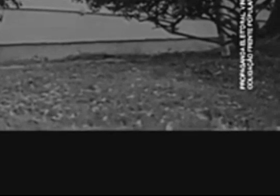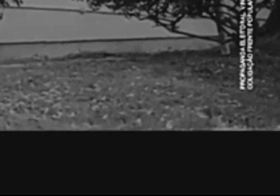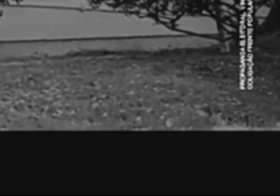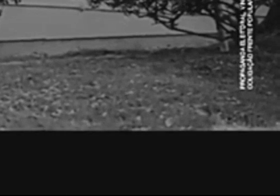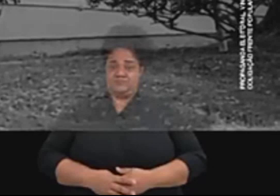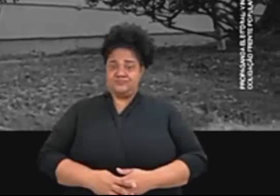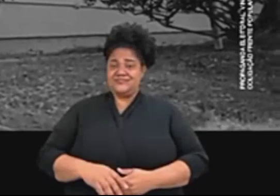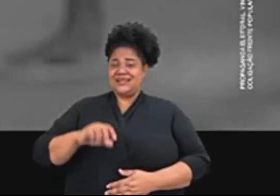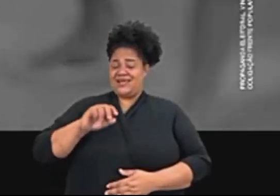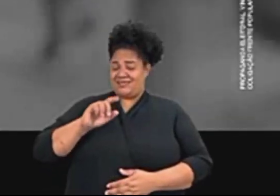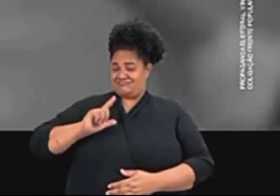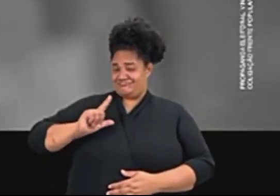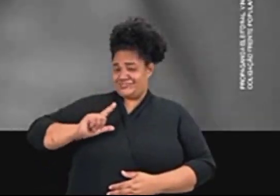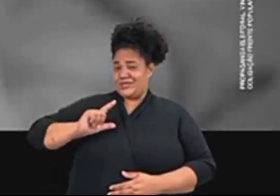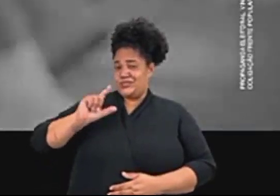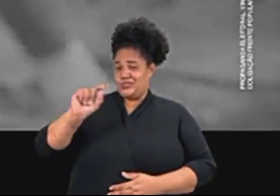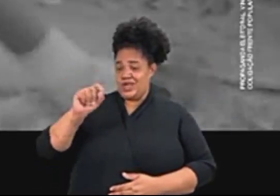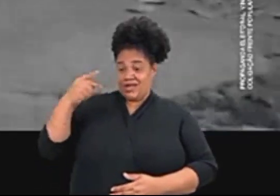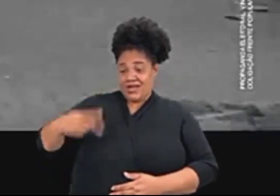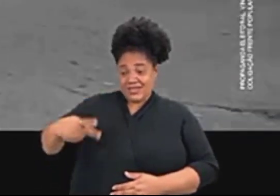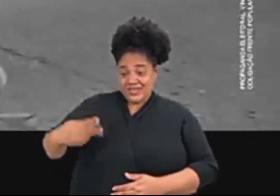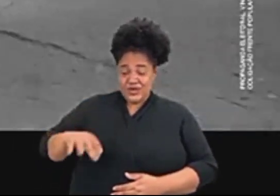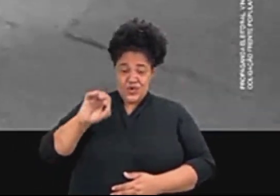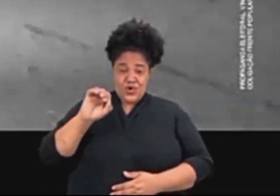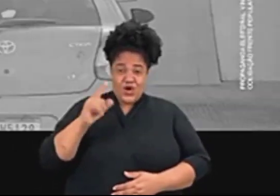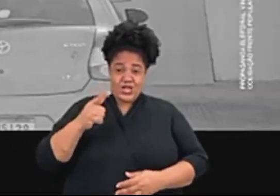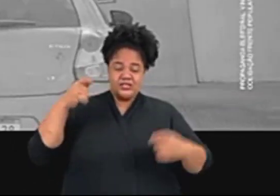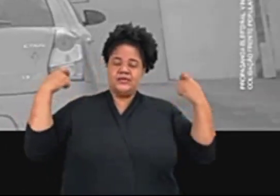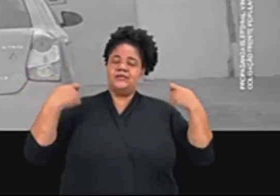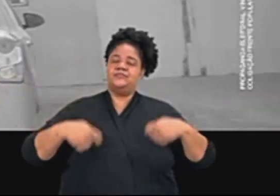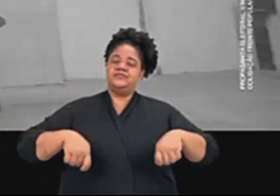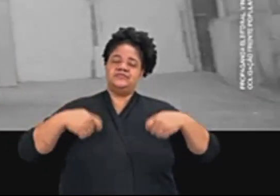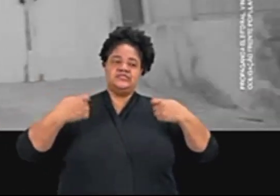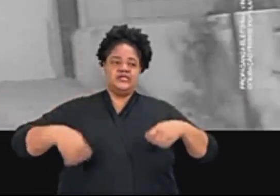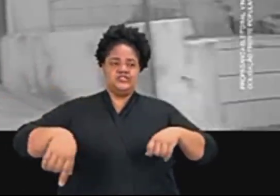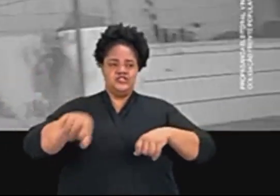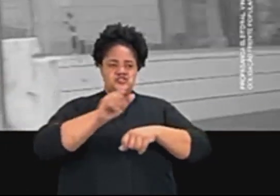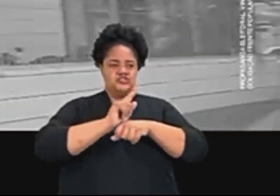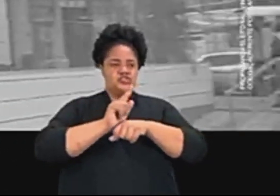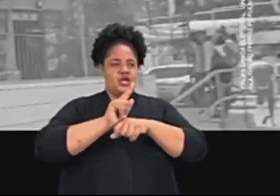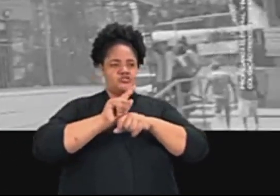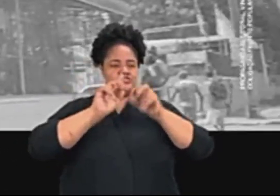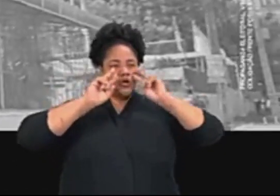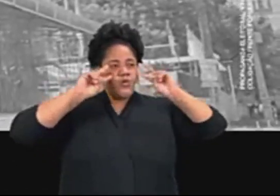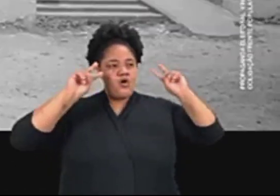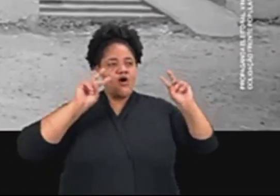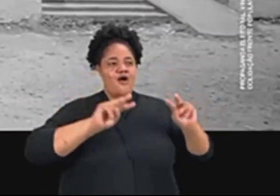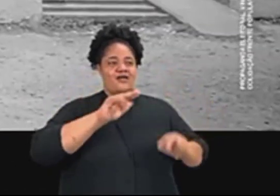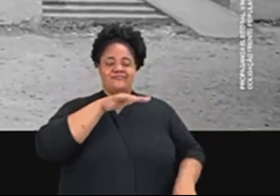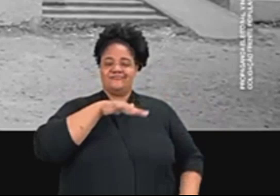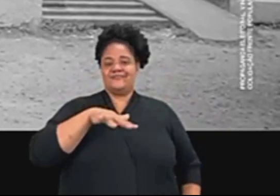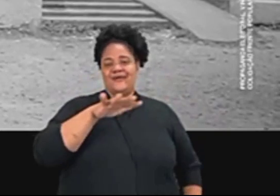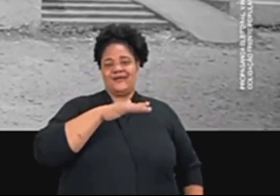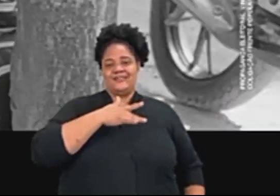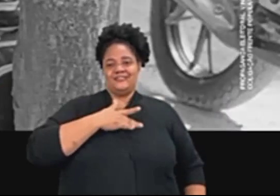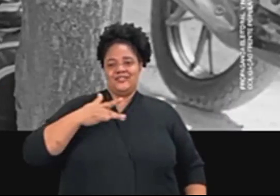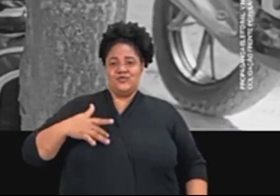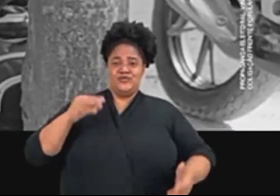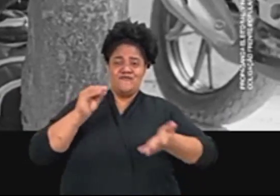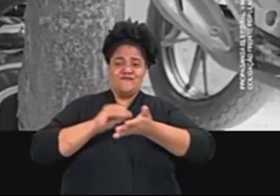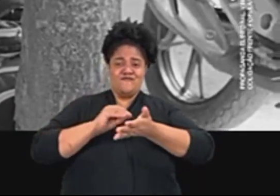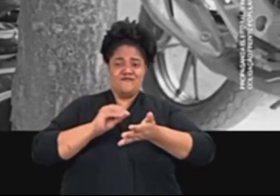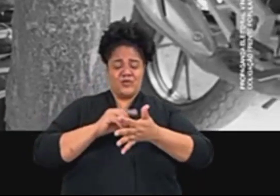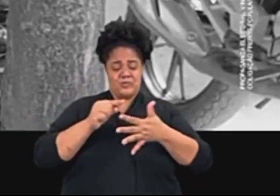Se tem uma coisa que Olinda precisa, é de uma gestão que olhe para a saúde. Faltam medicamentos,